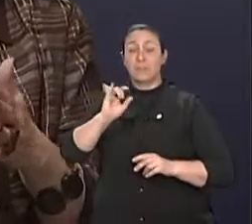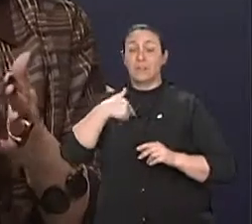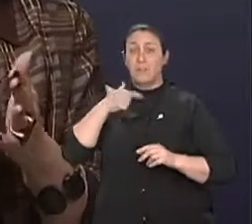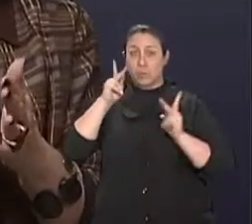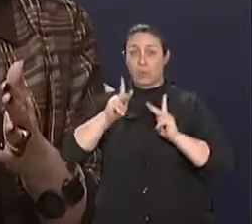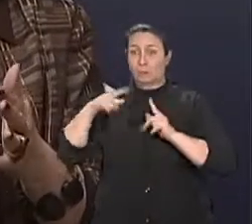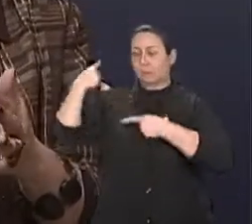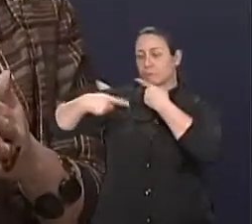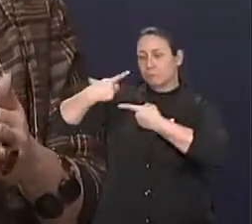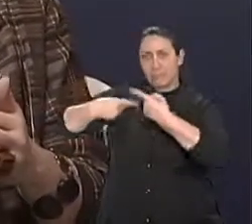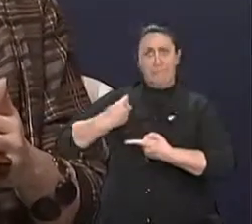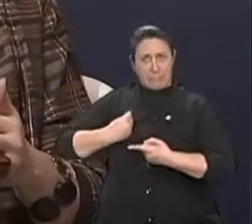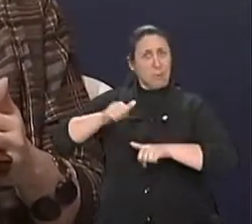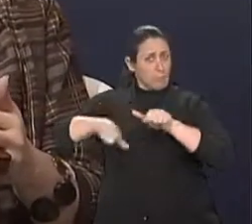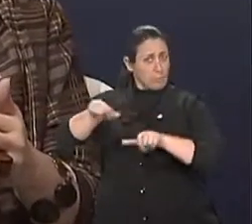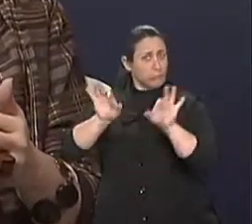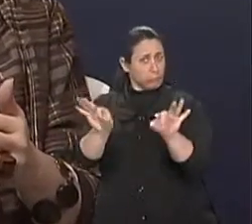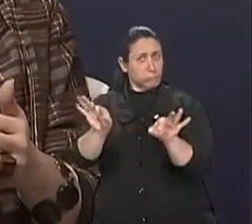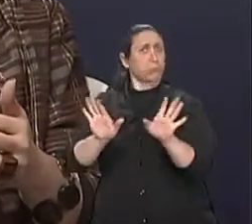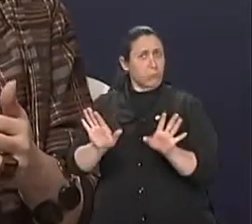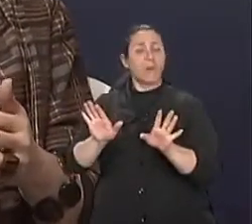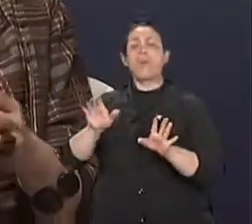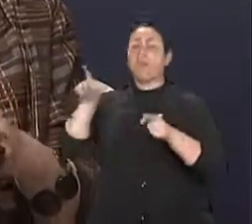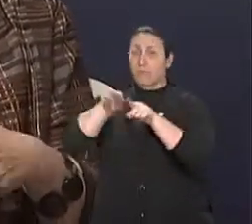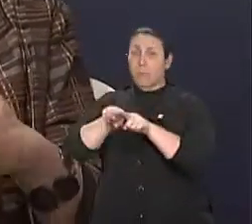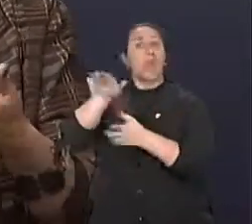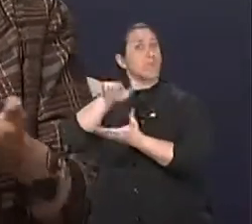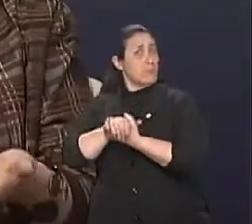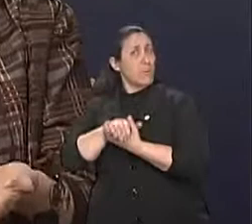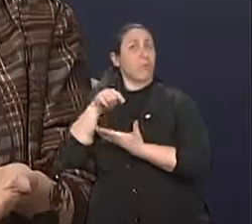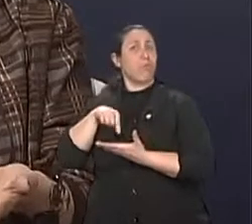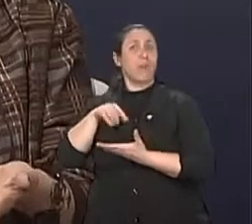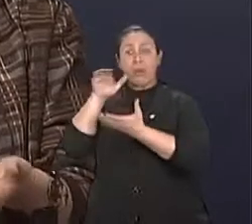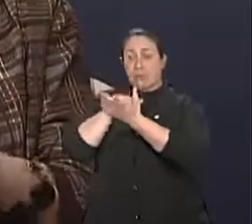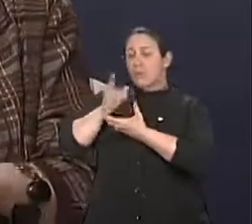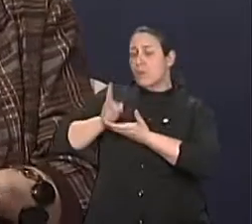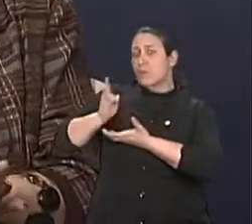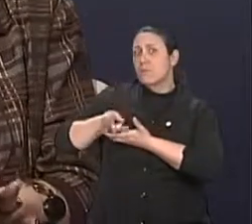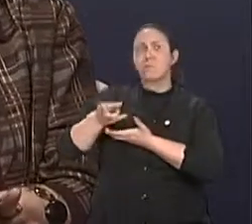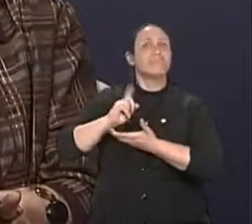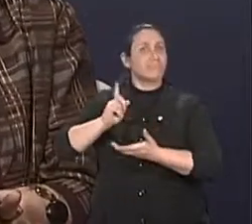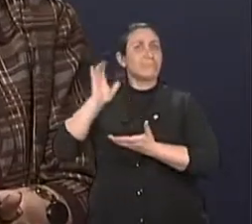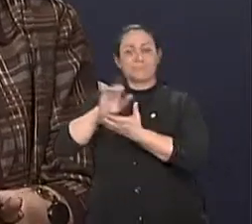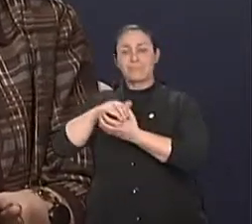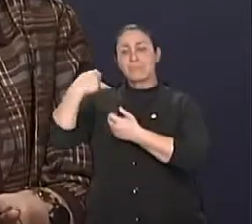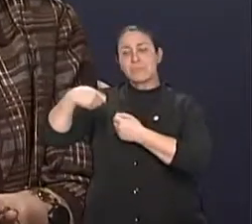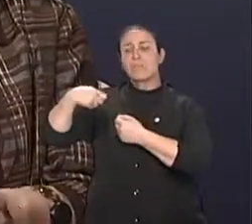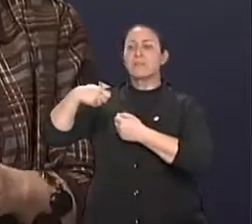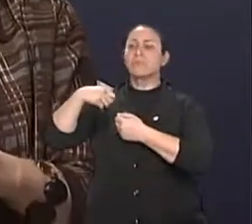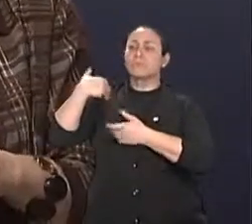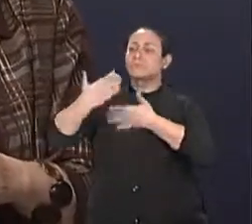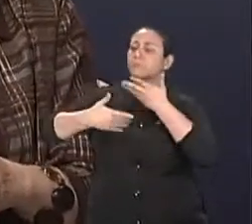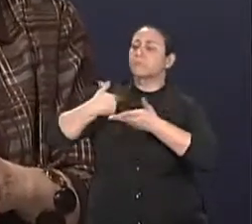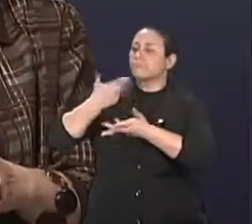muda, o ciclo do casamento também muda, e tu vai investindo. No momento que tu para de investir,